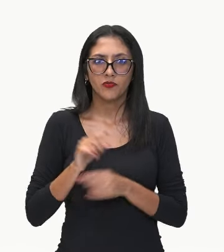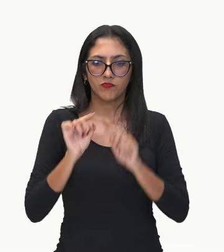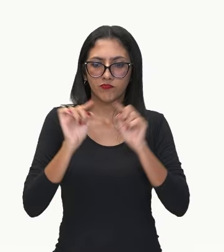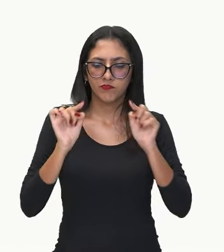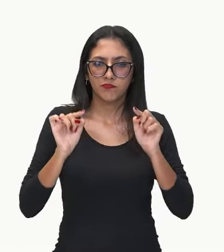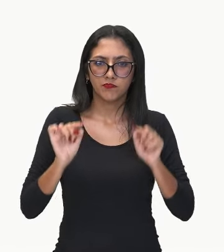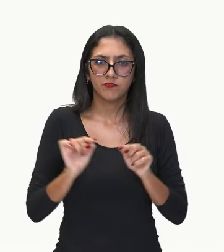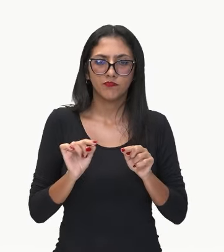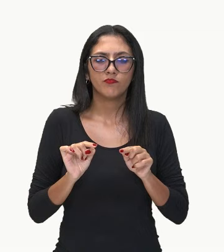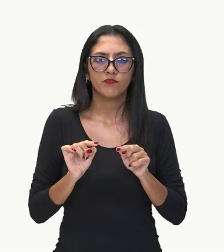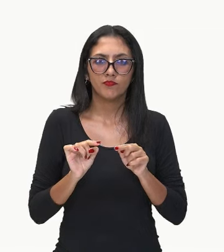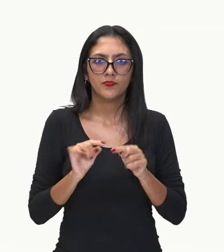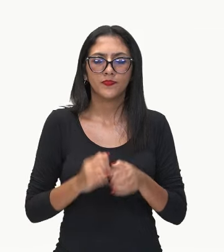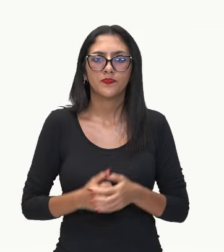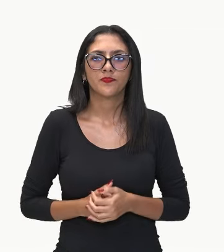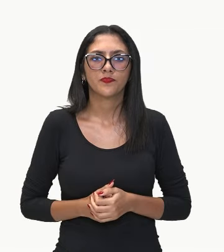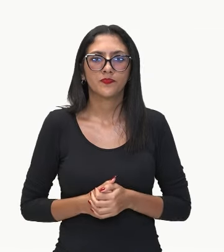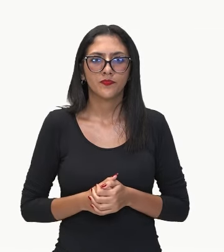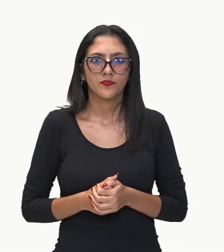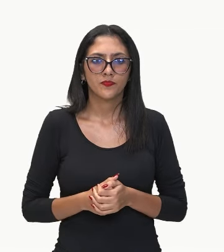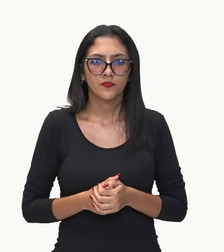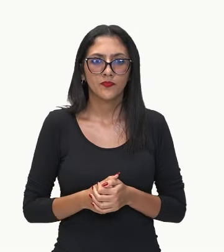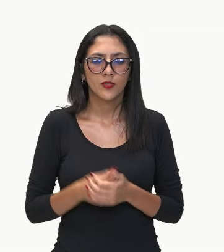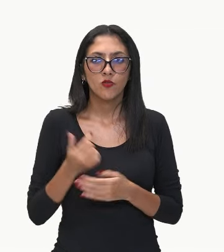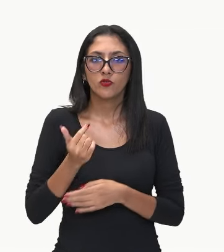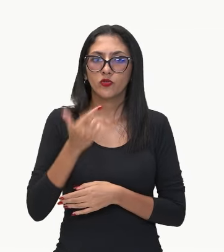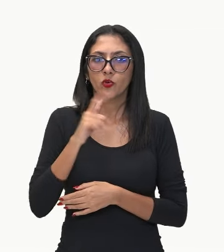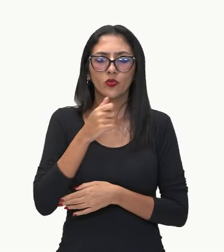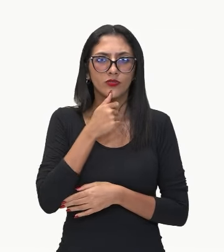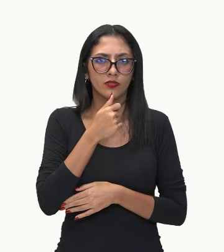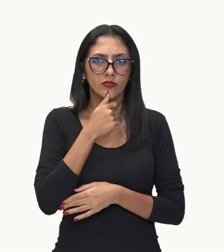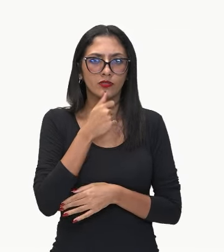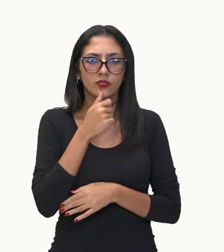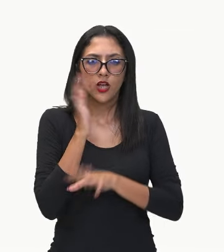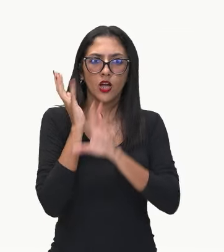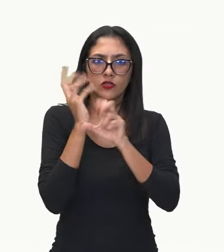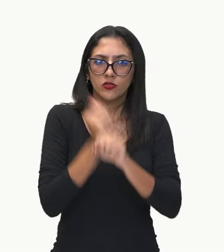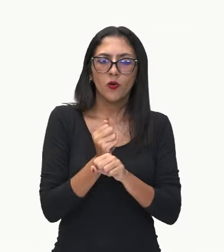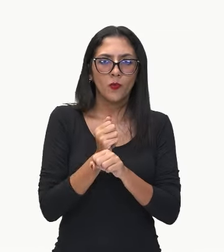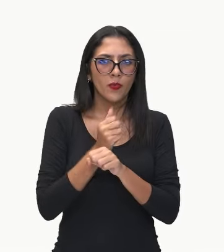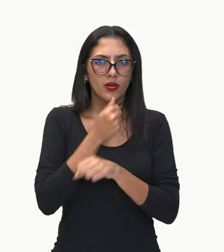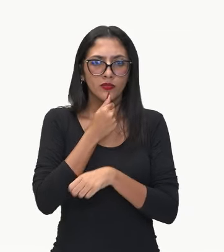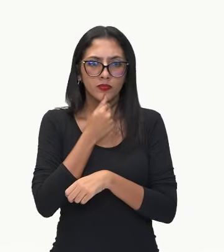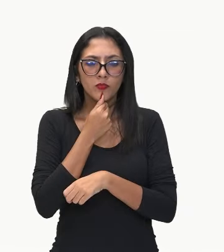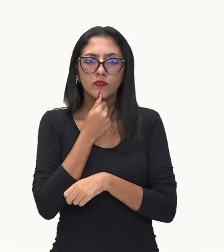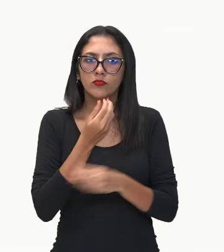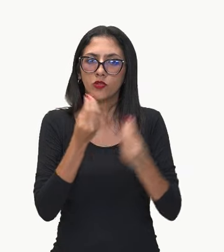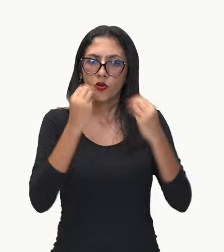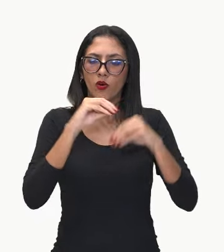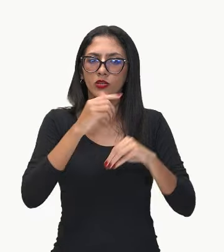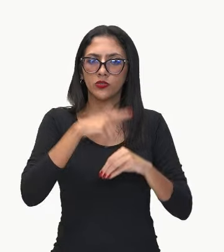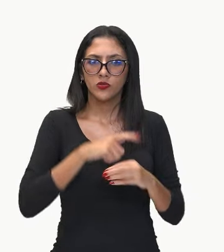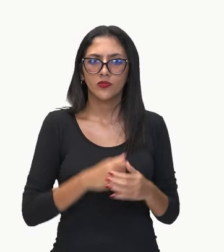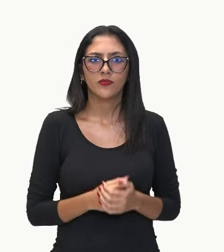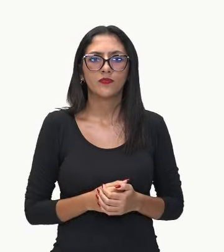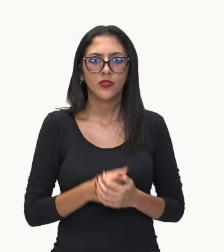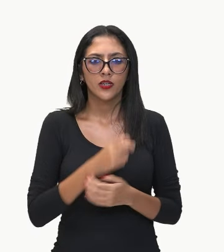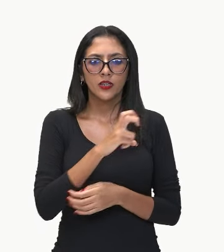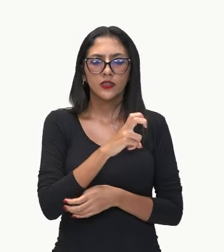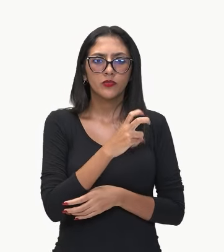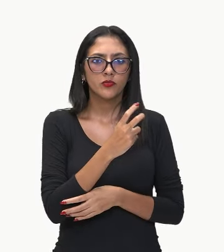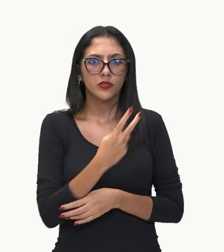para fora. Quem eu não vou usar, eu vou repetir. 52